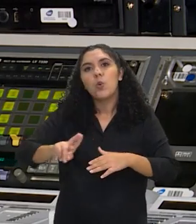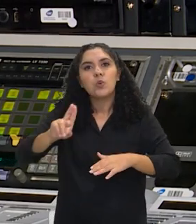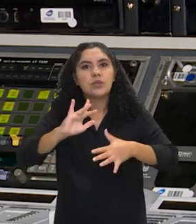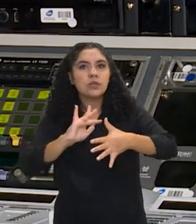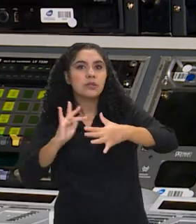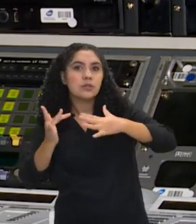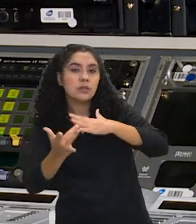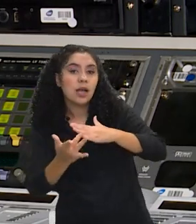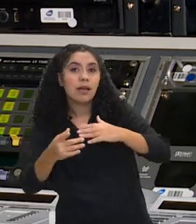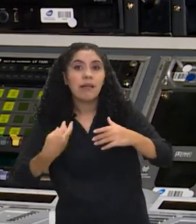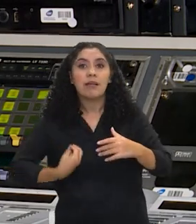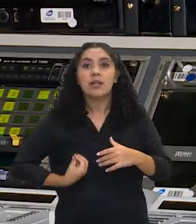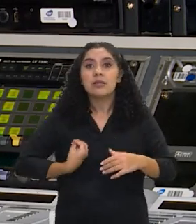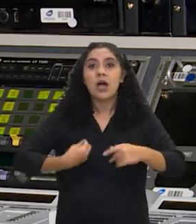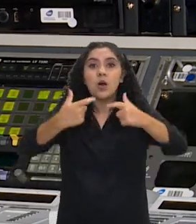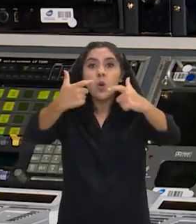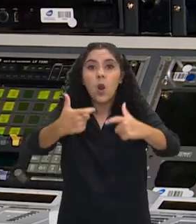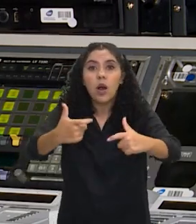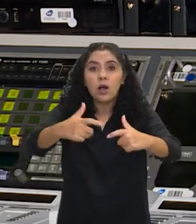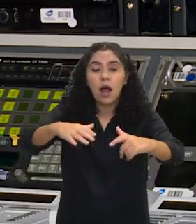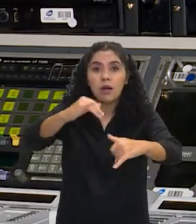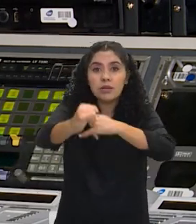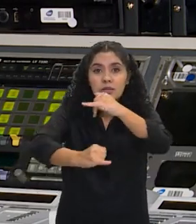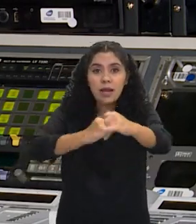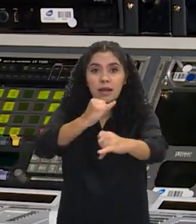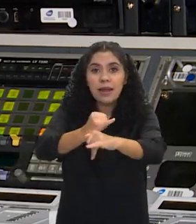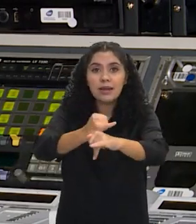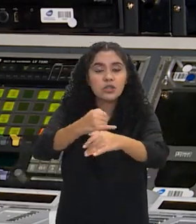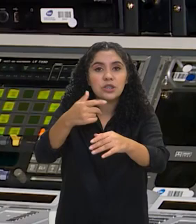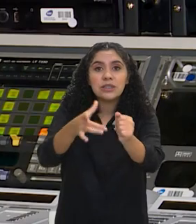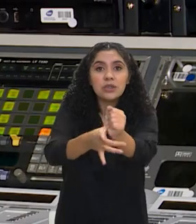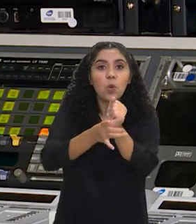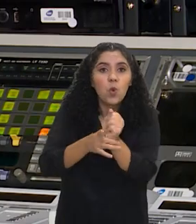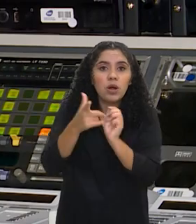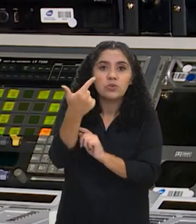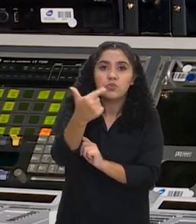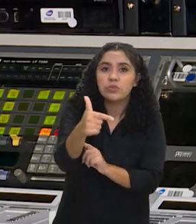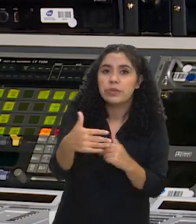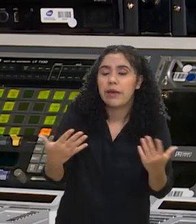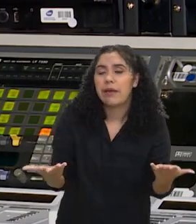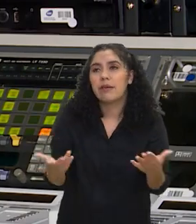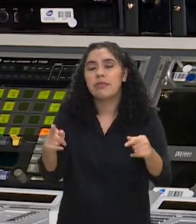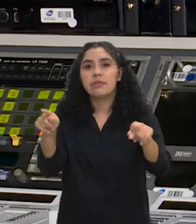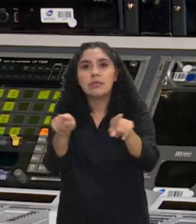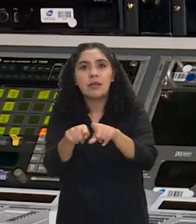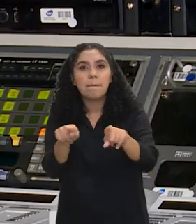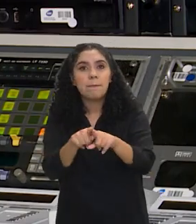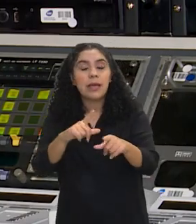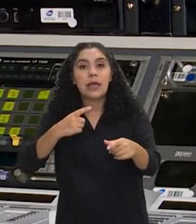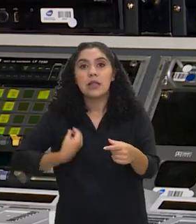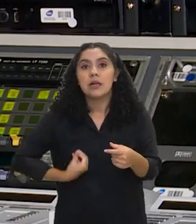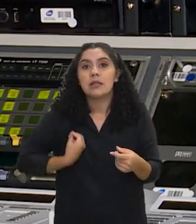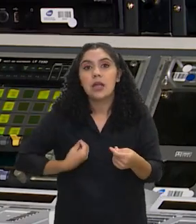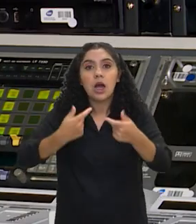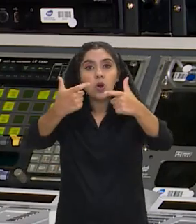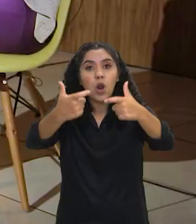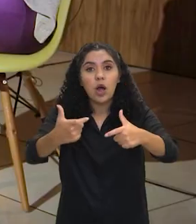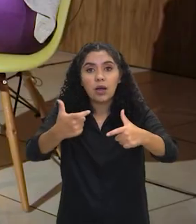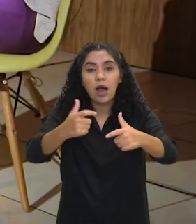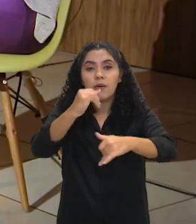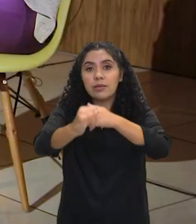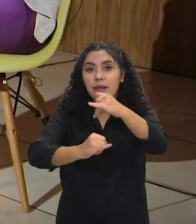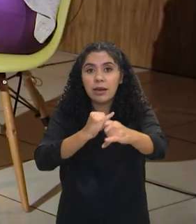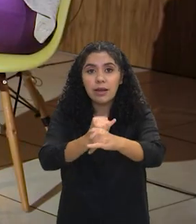Às vezes, ela está em um ambiente inseguro, porque ela está afetando segurança de crianças e adolescentes. Às vezes, ela está em um ambiente viciante.